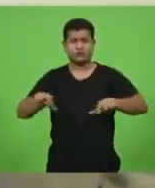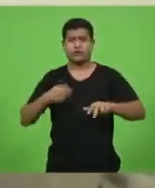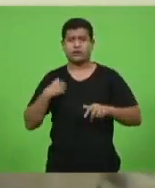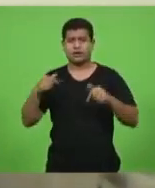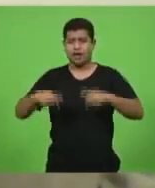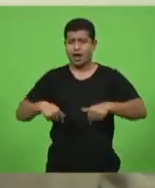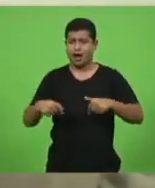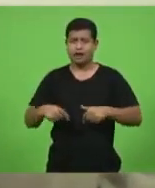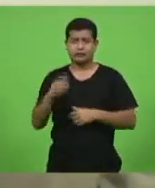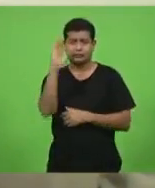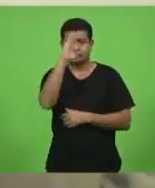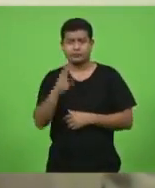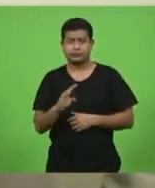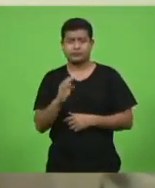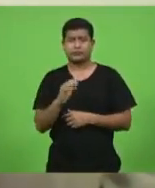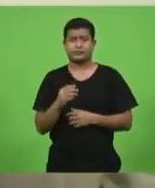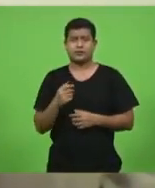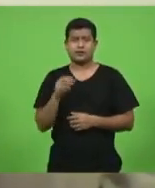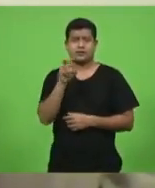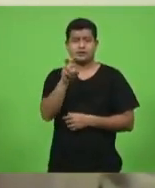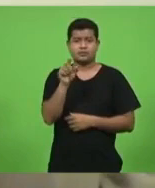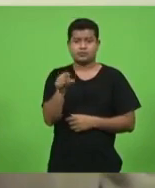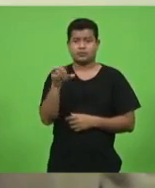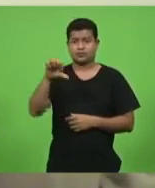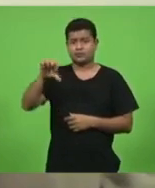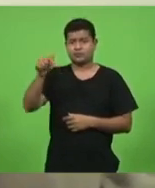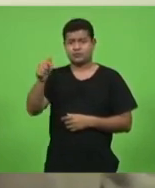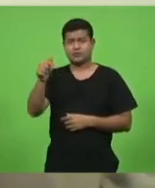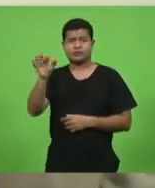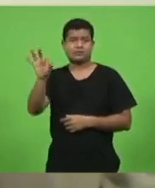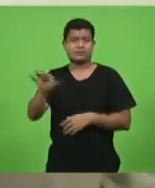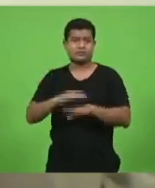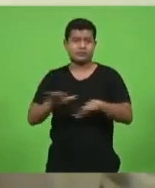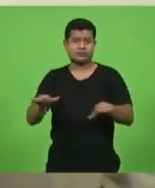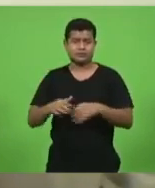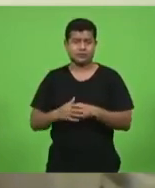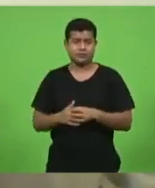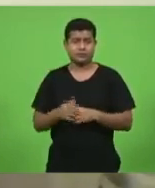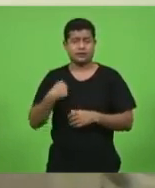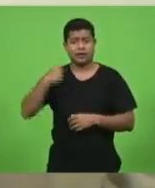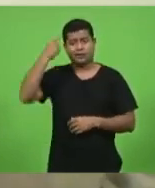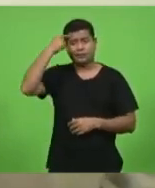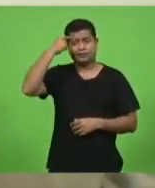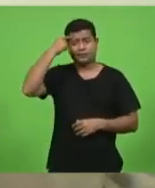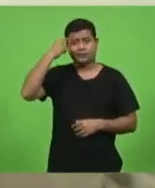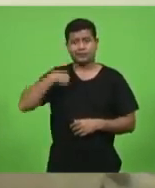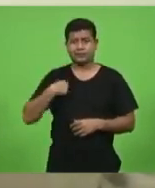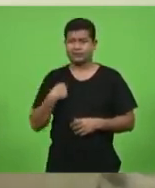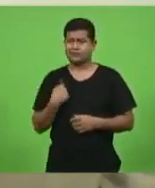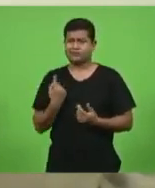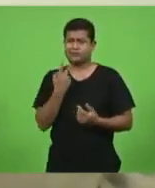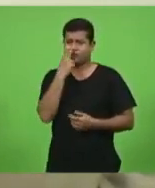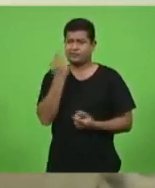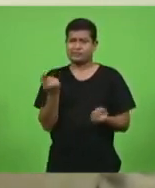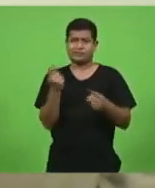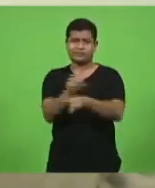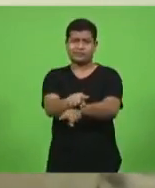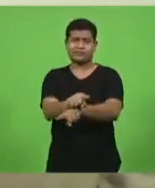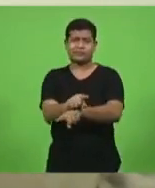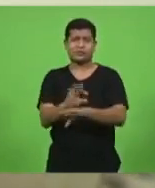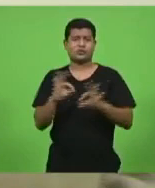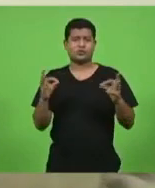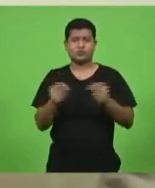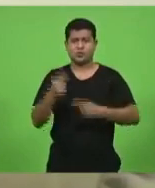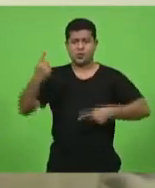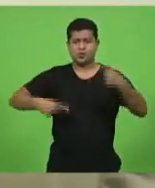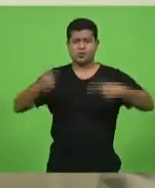5.97 então eu penso que é extremamente contraditório tudo que a gente discutiu hoje